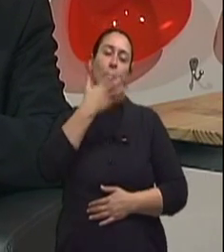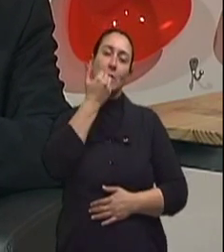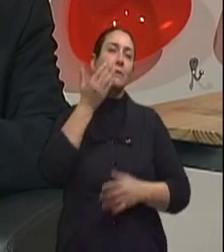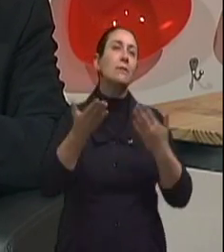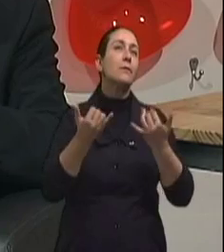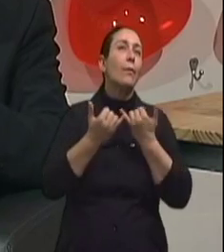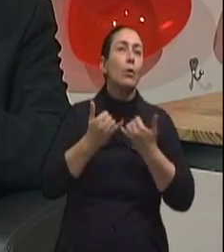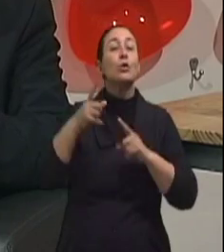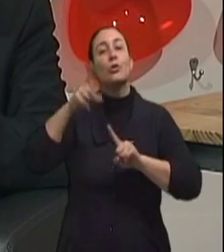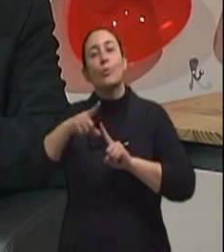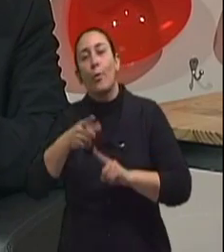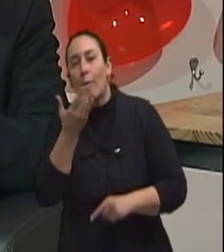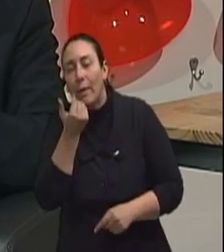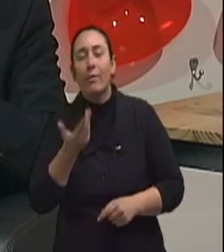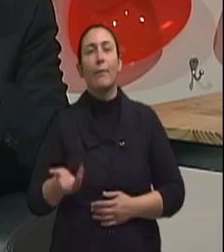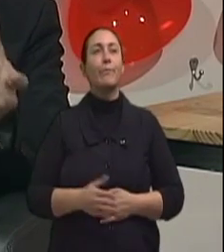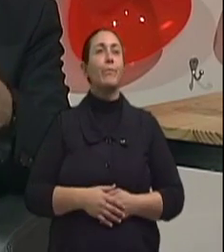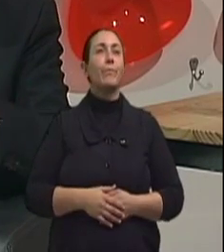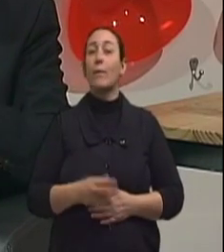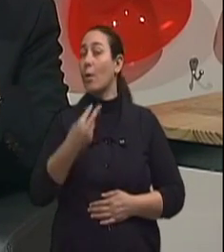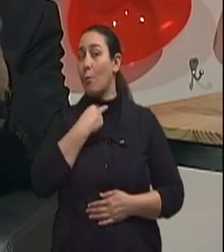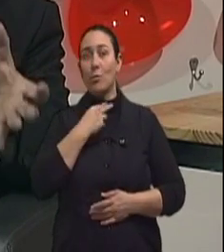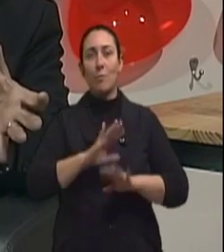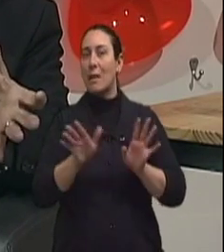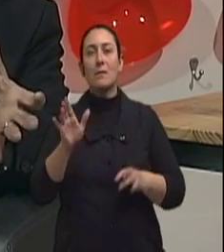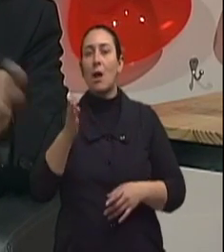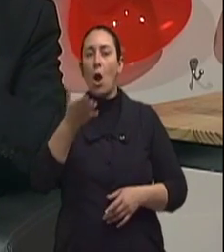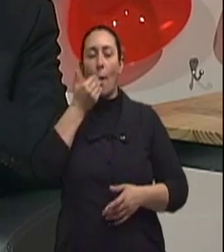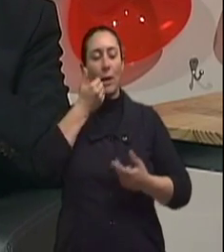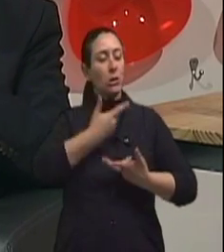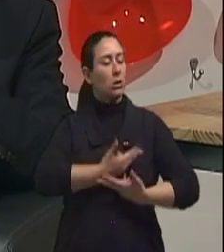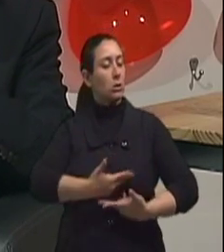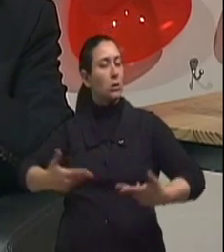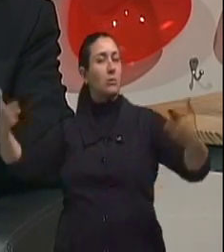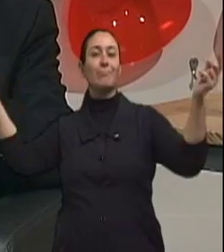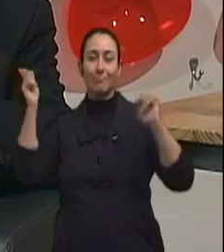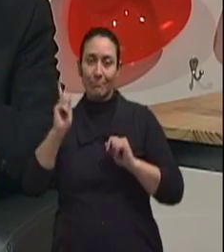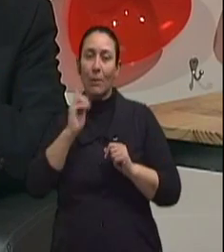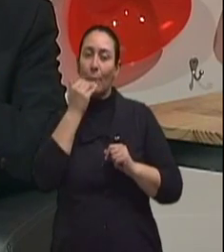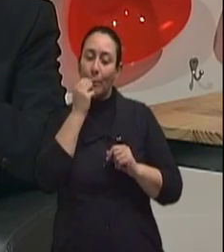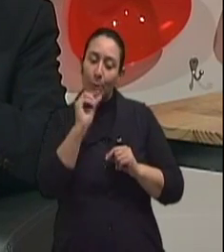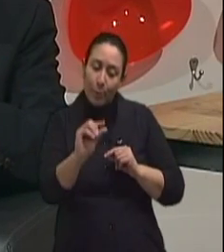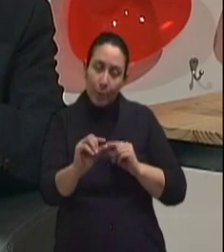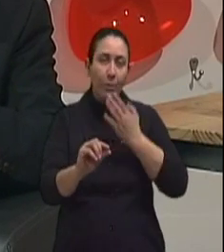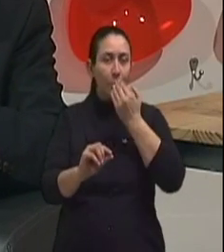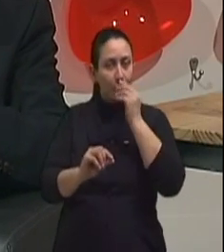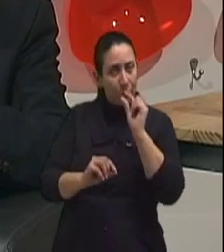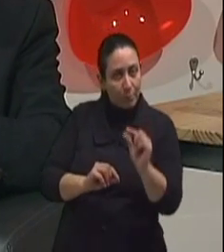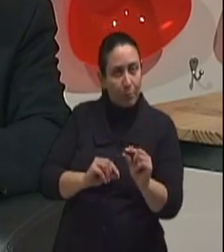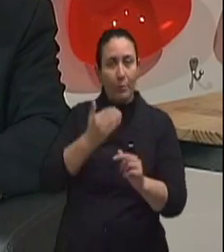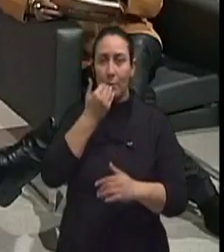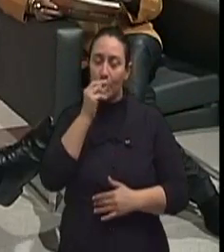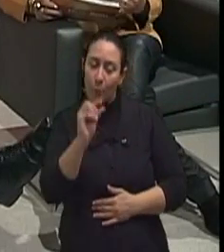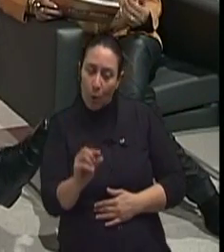alimentos tem que mudar. Não se pode mais fazer grandes refeições. O ideal é fazer pequenas refeições, mas várias vezes